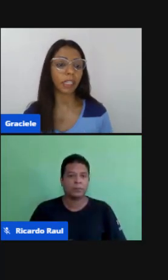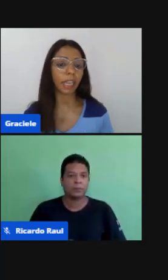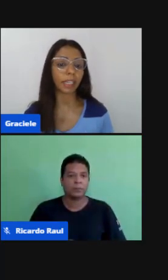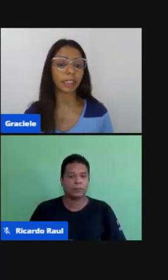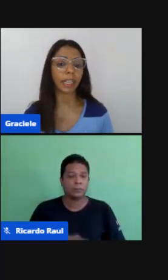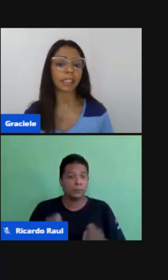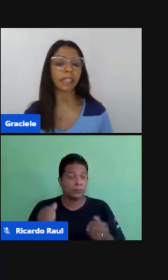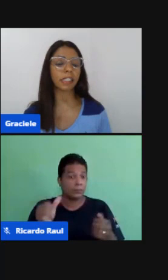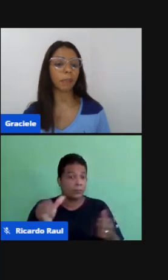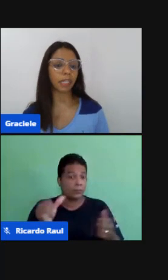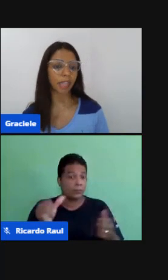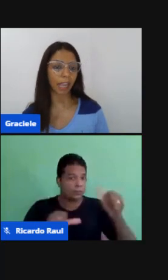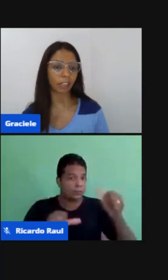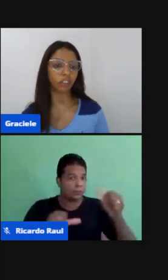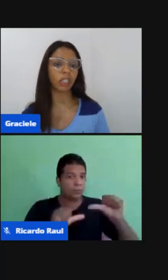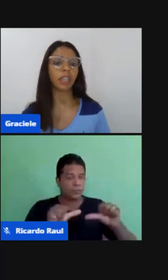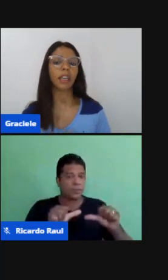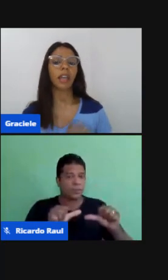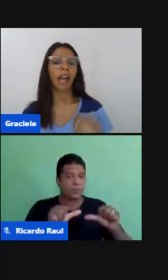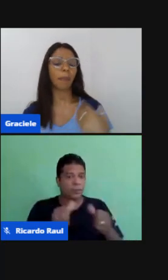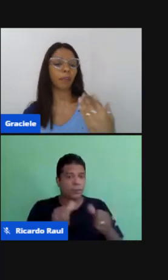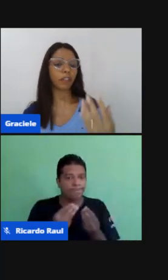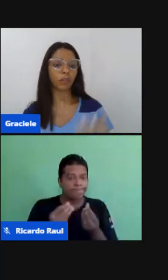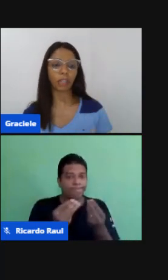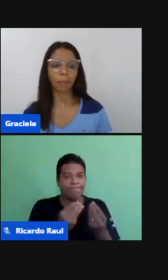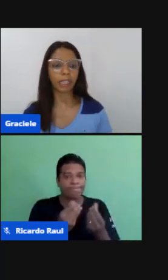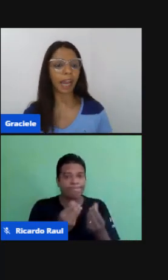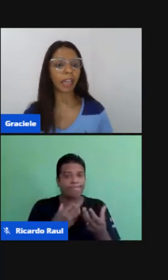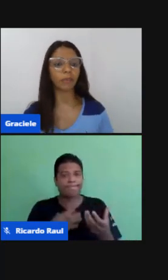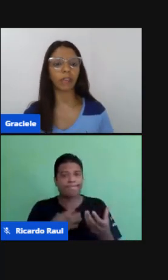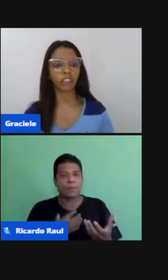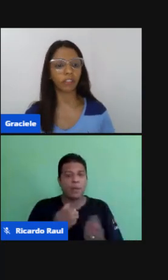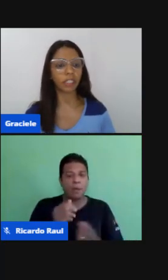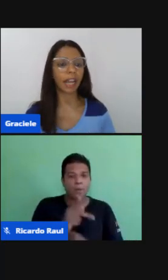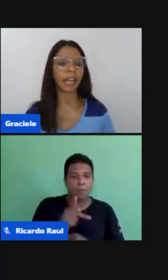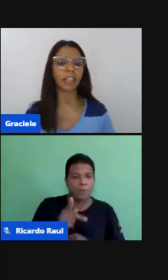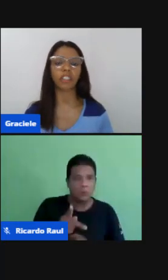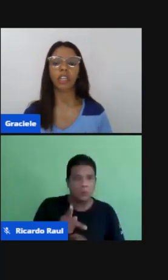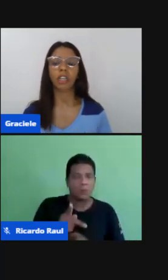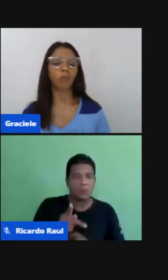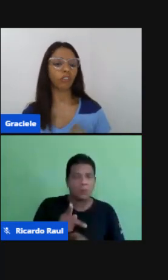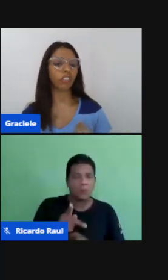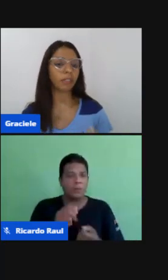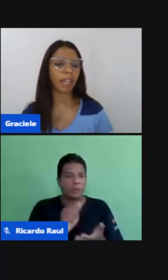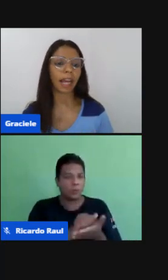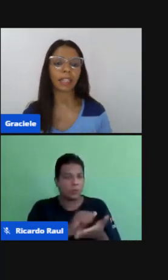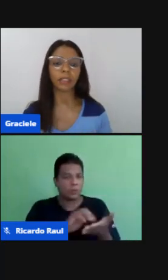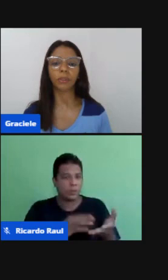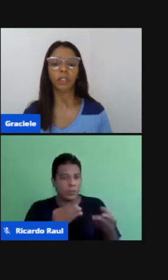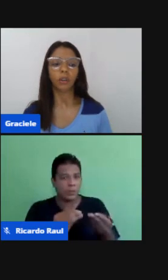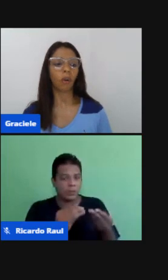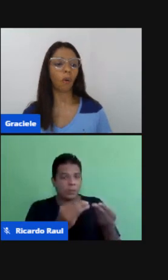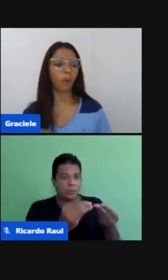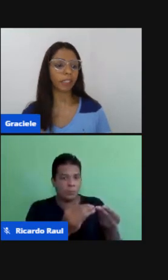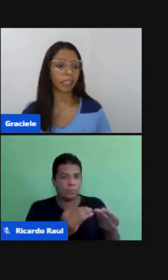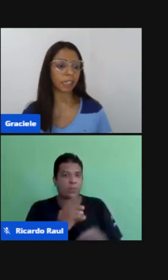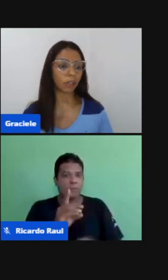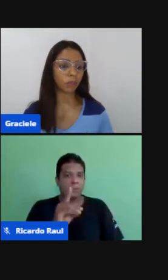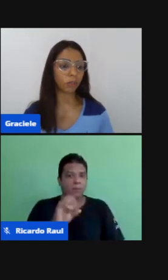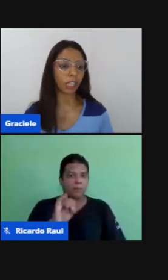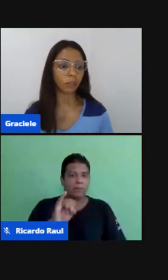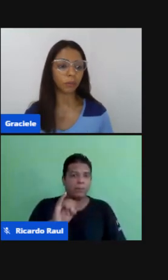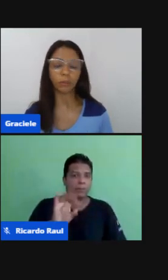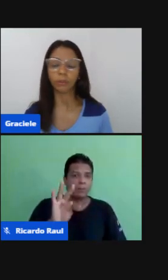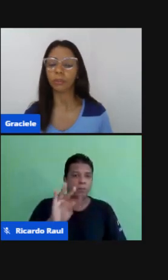avaliação Que ela tem A sensibilidade De A professora Aplicar Uma atividade Um ditado Com a